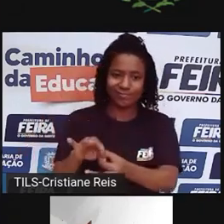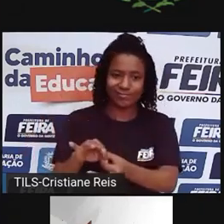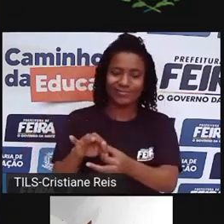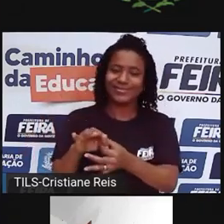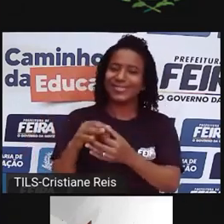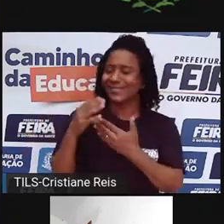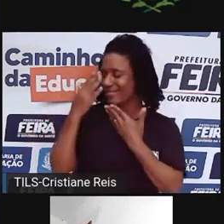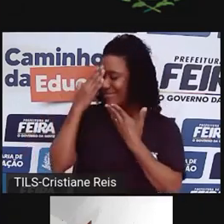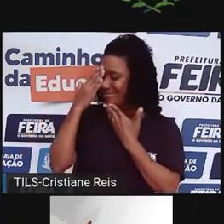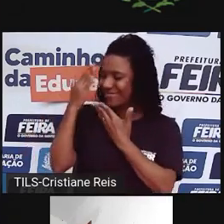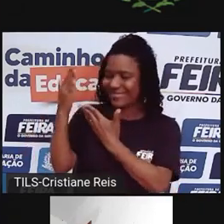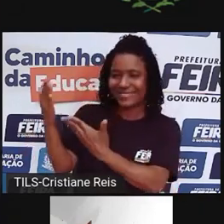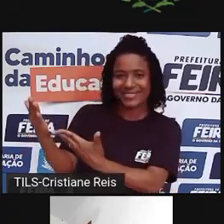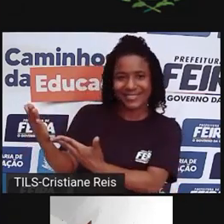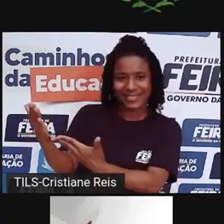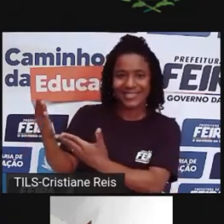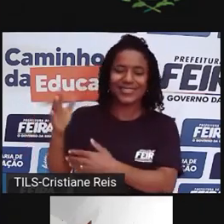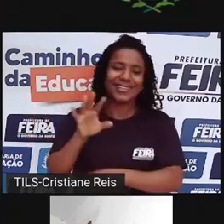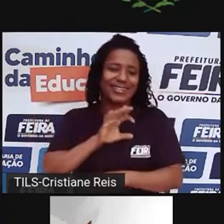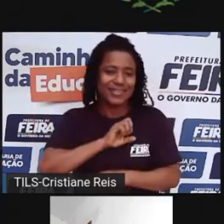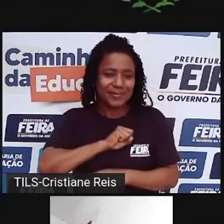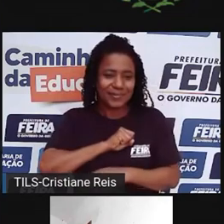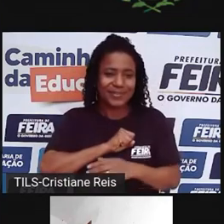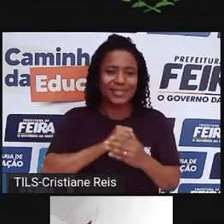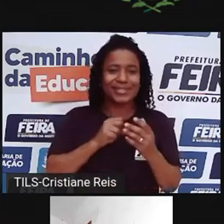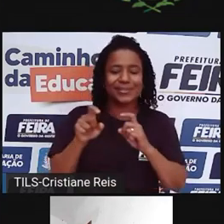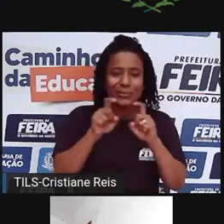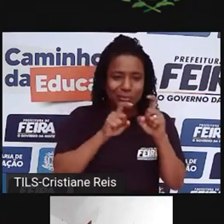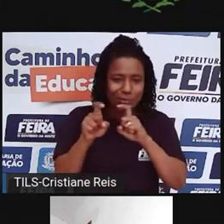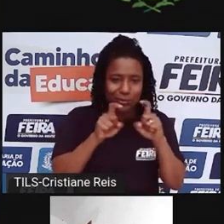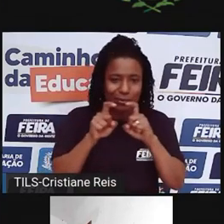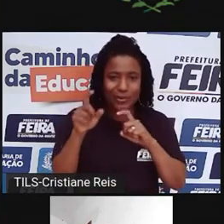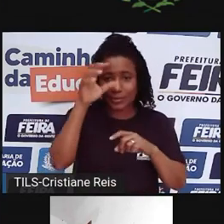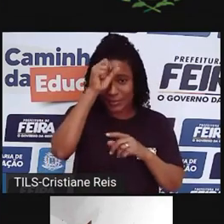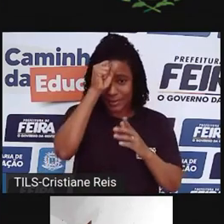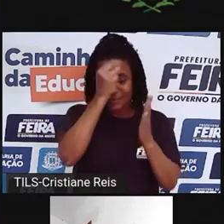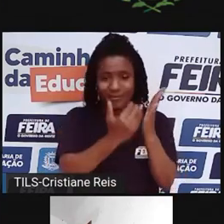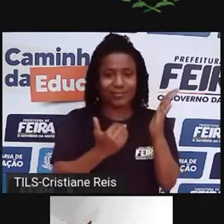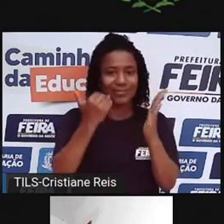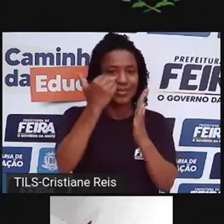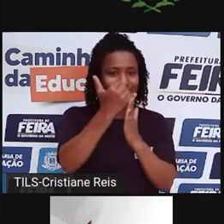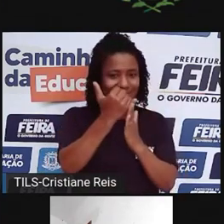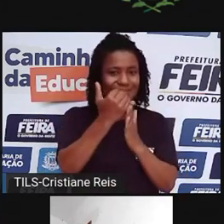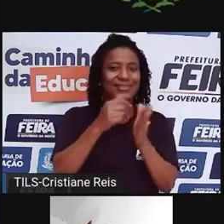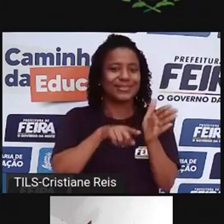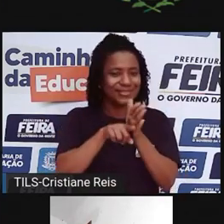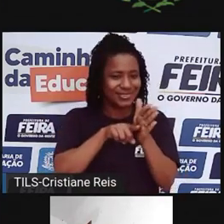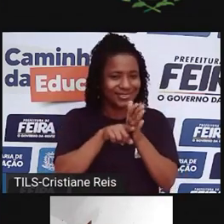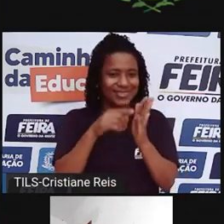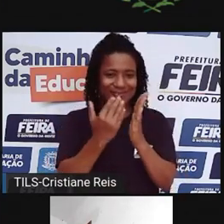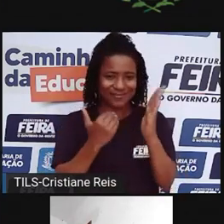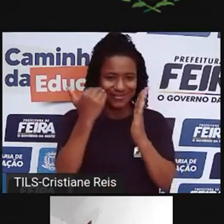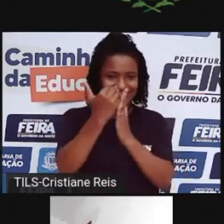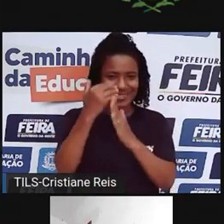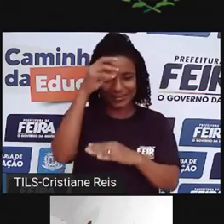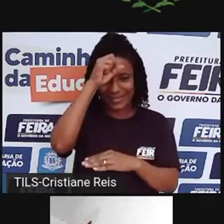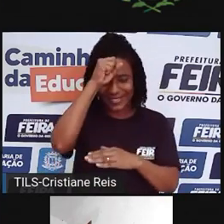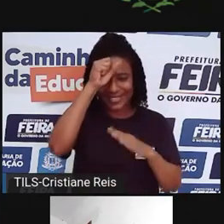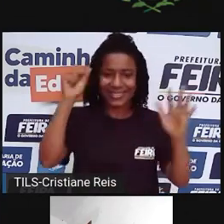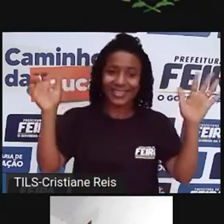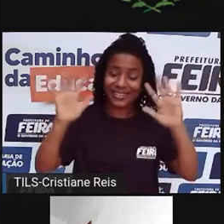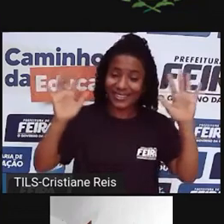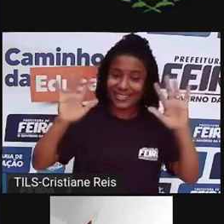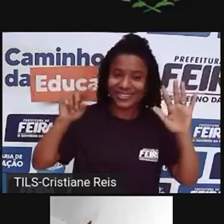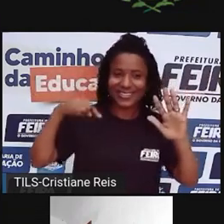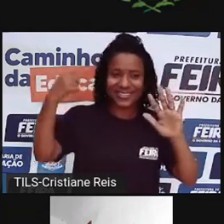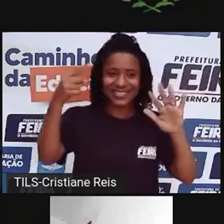muito obrigado, adorei nossa conversa, aprendi demais, e vou continuar buscando para aprender mais ainda. Galera, semana que